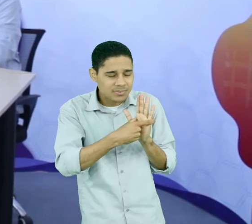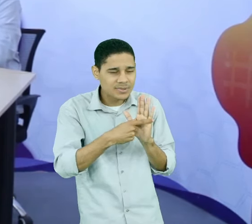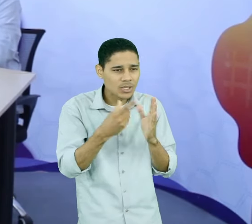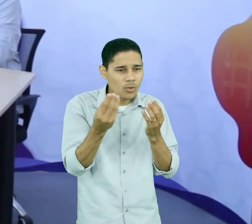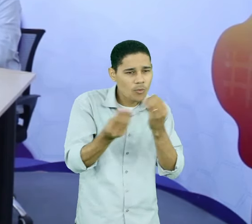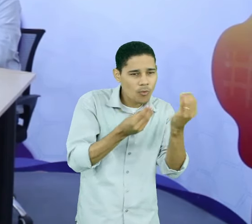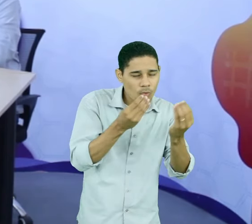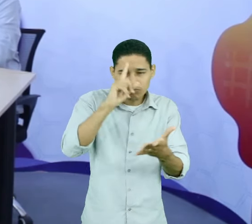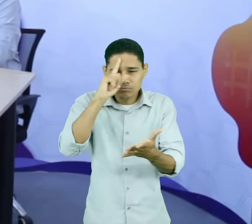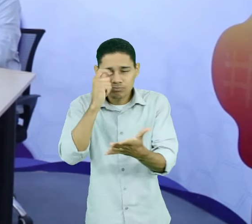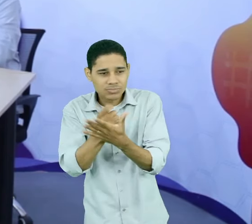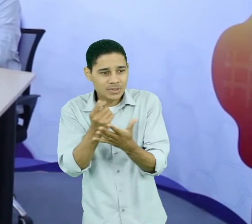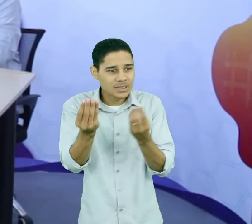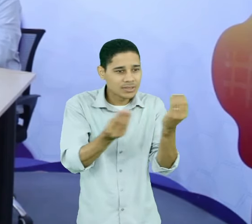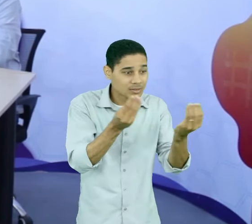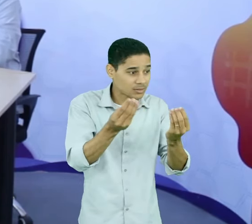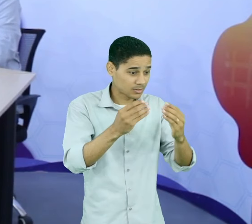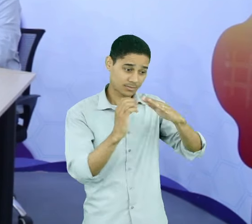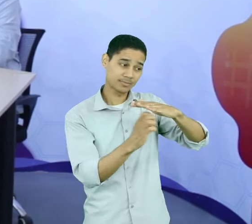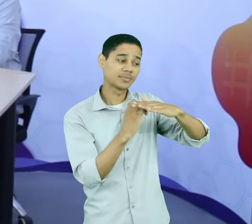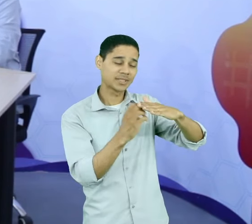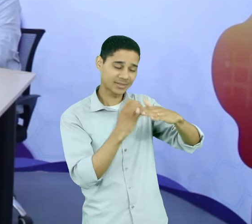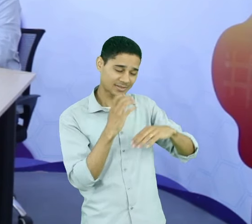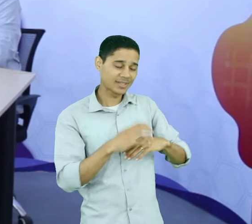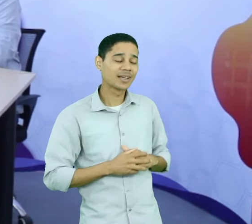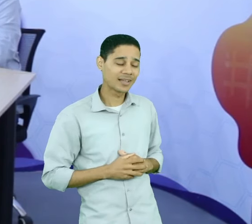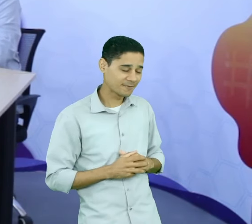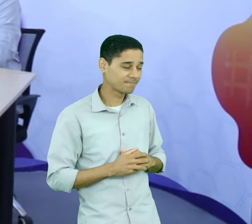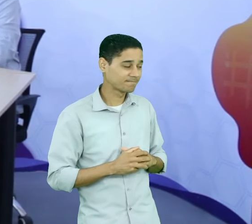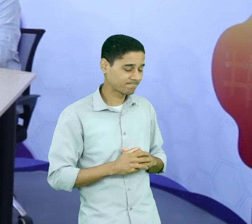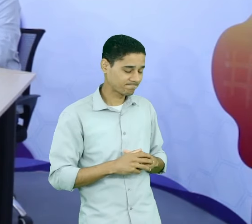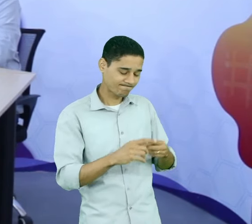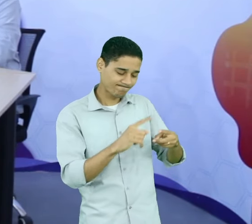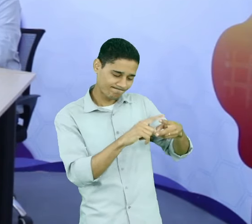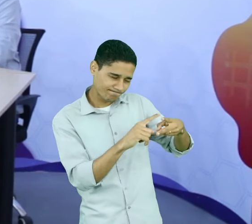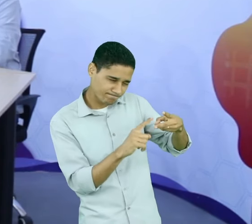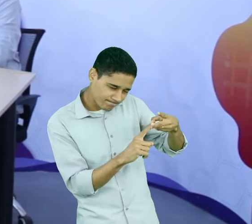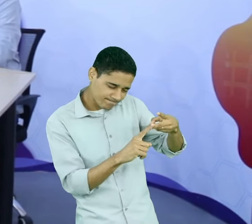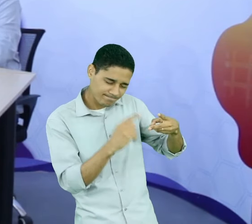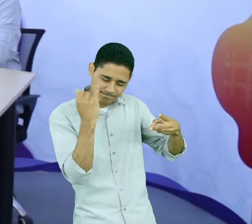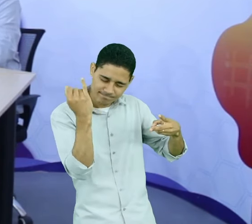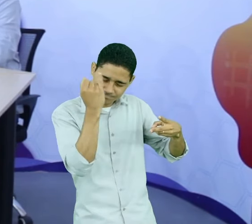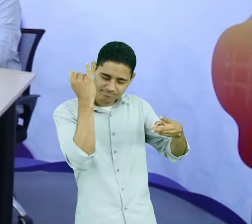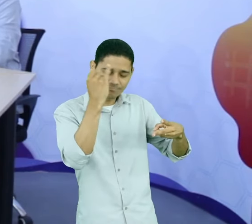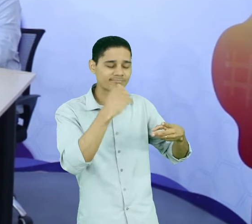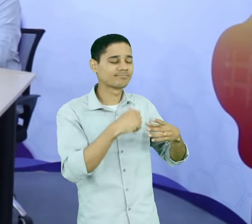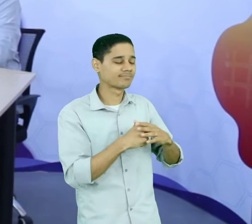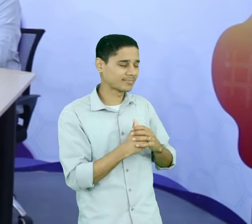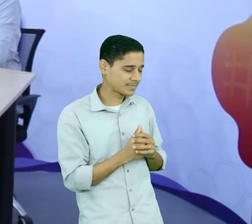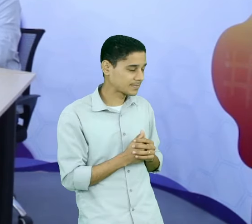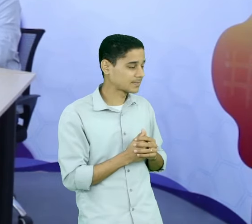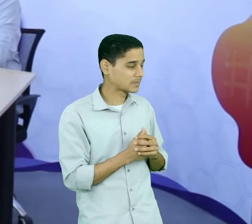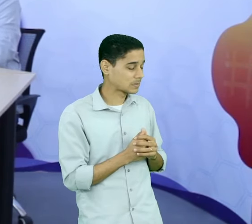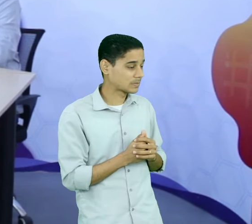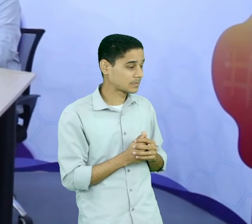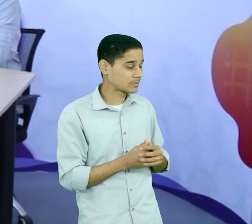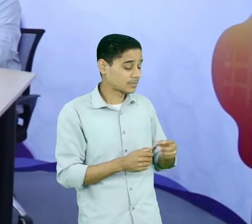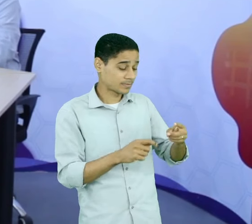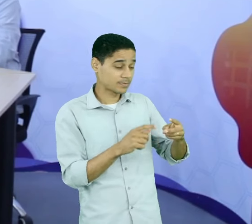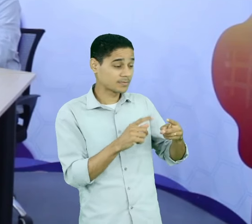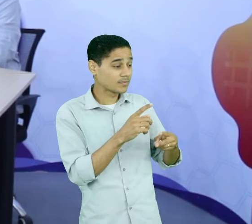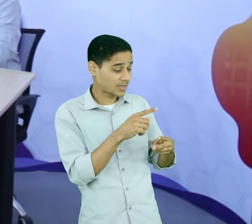numa organização. Então, creio que esses dois pontos em termos de conhecimento são